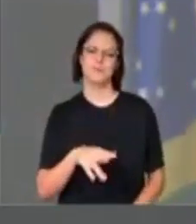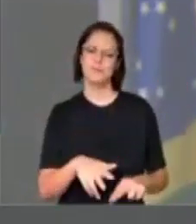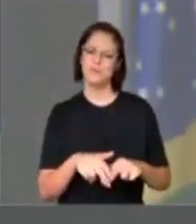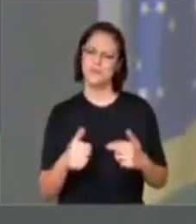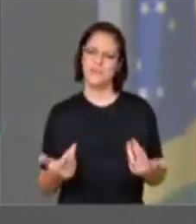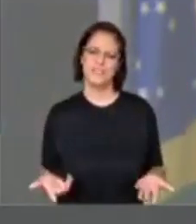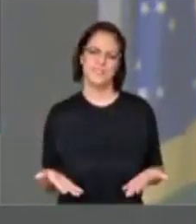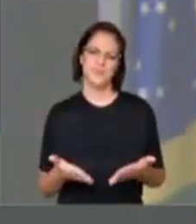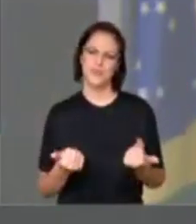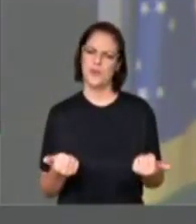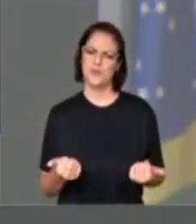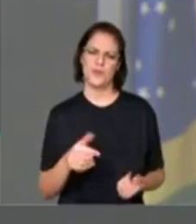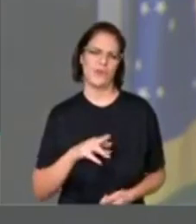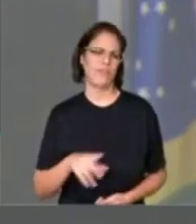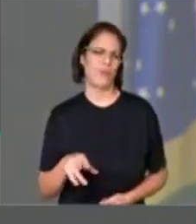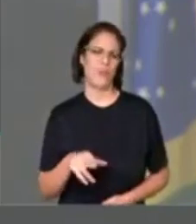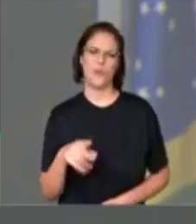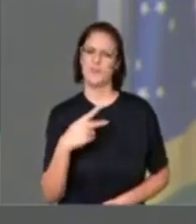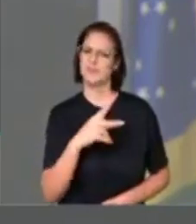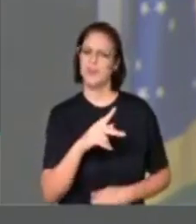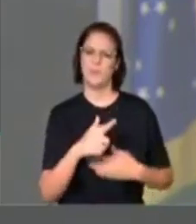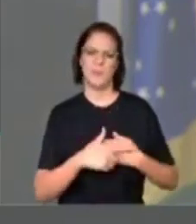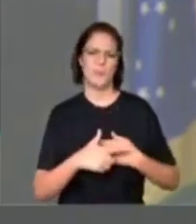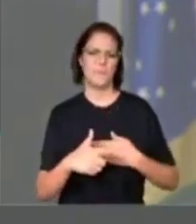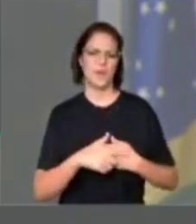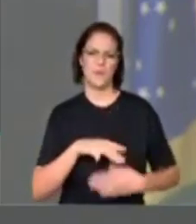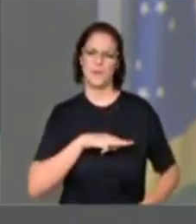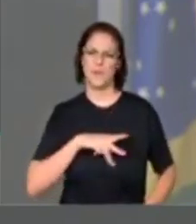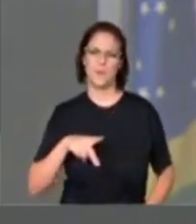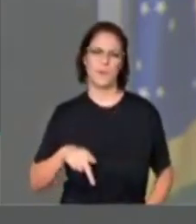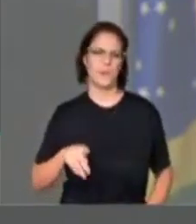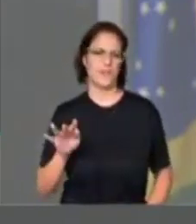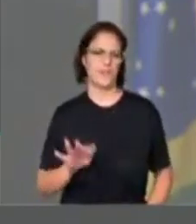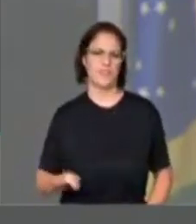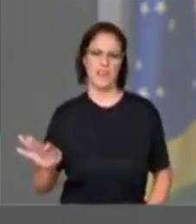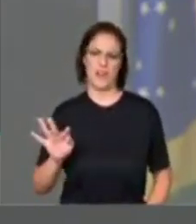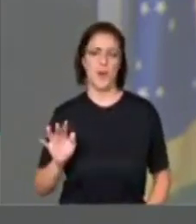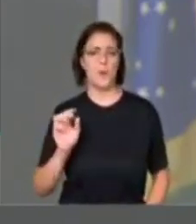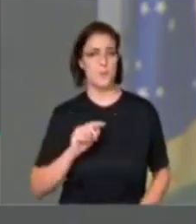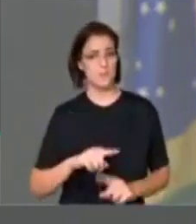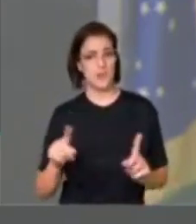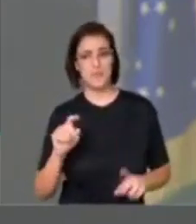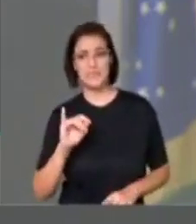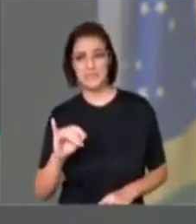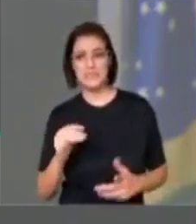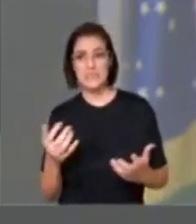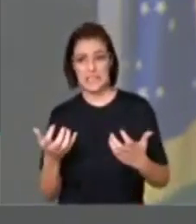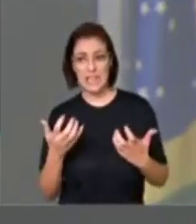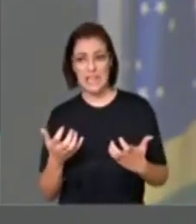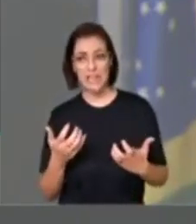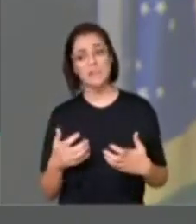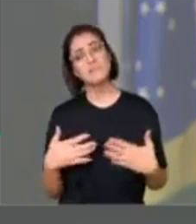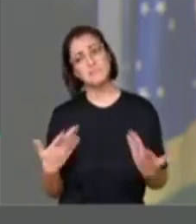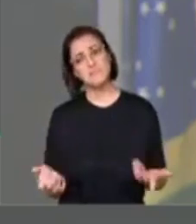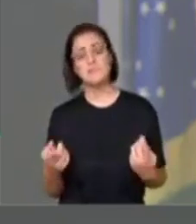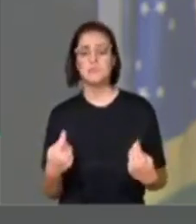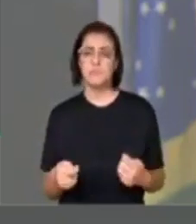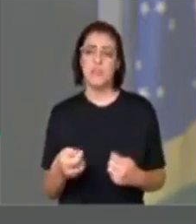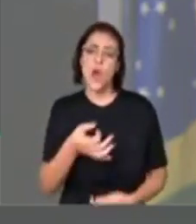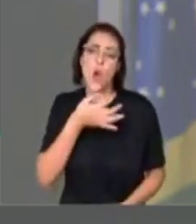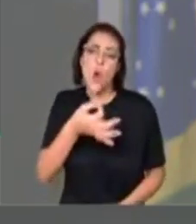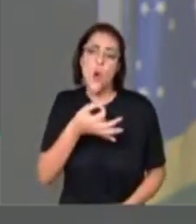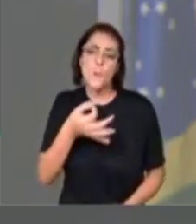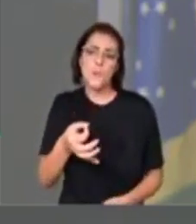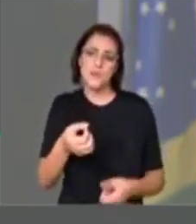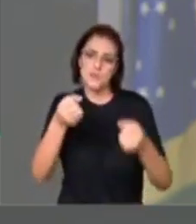prerrogativa do Ministério Público Federal discutir a reforma previdenciária. Agora, se for discutir, pelo menos discuta com argumentos válidos,